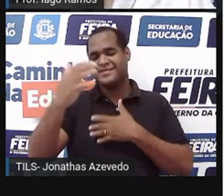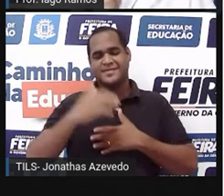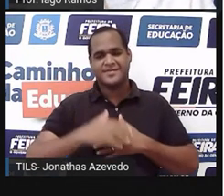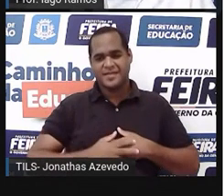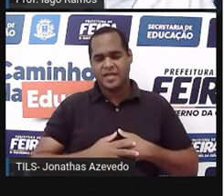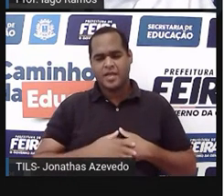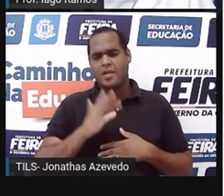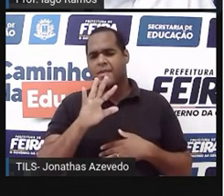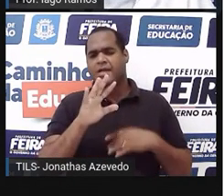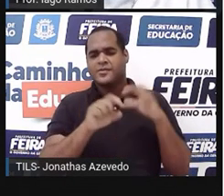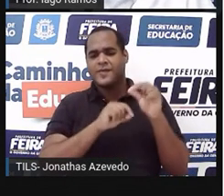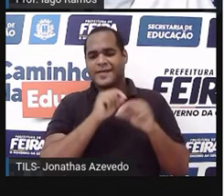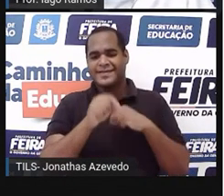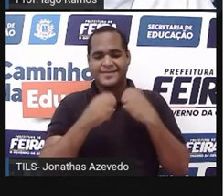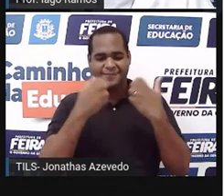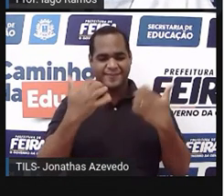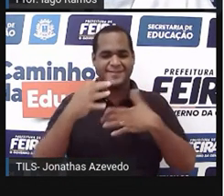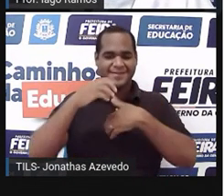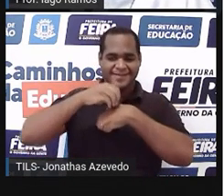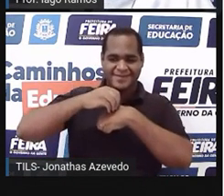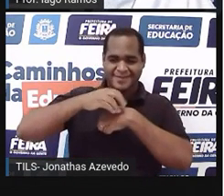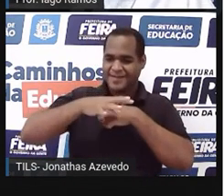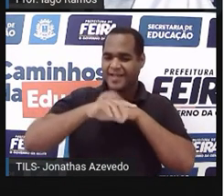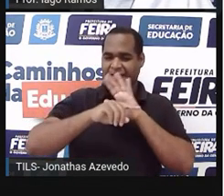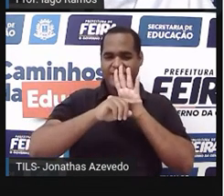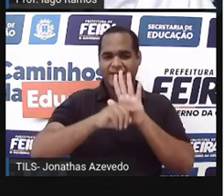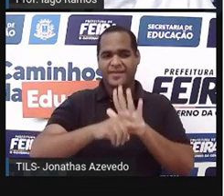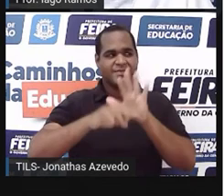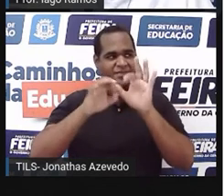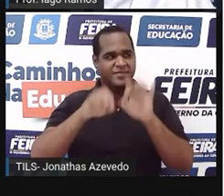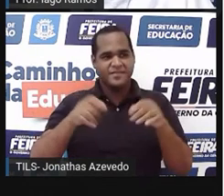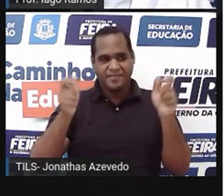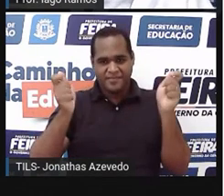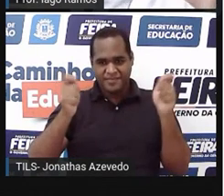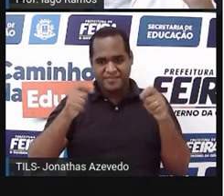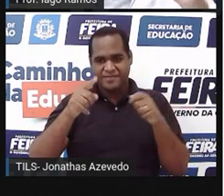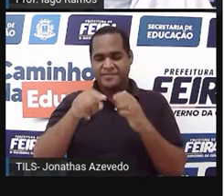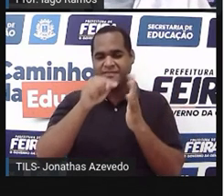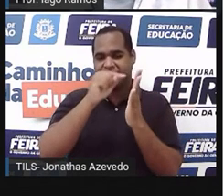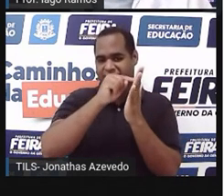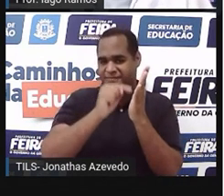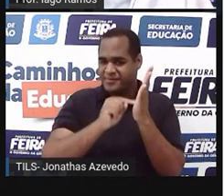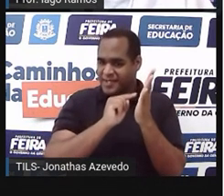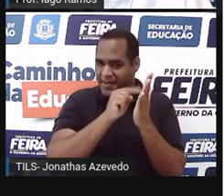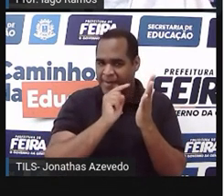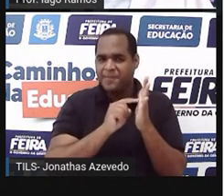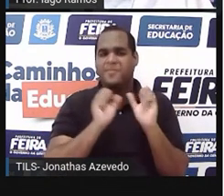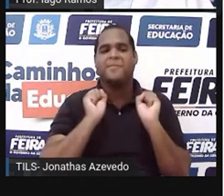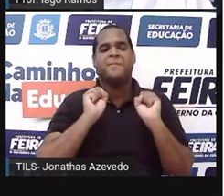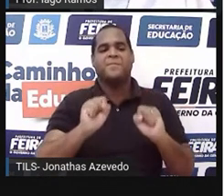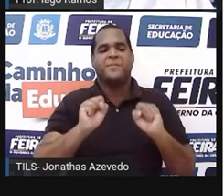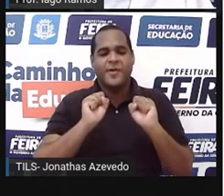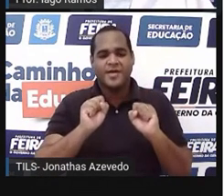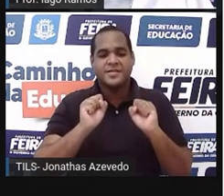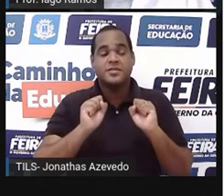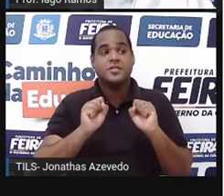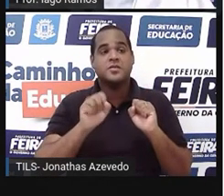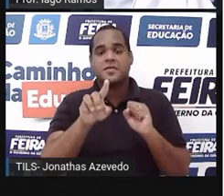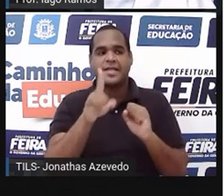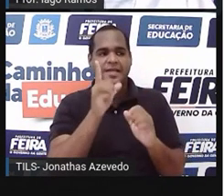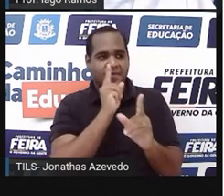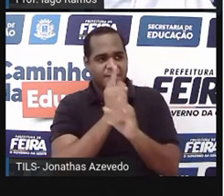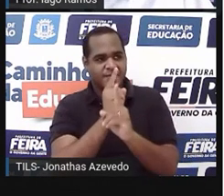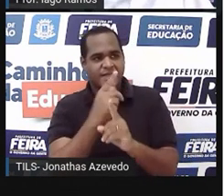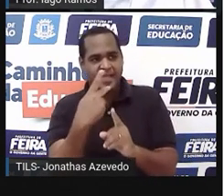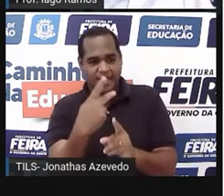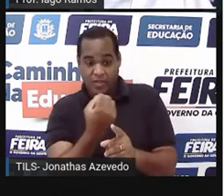Mas essa aqui eu vou te dar uma colherzinha de chá. Você pode usar uma calculadora, tá bom? Para encontrar o número que é